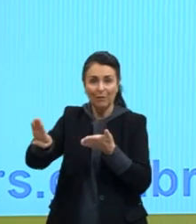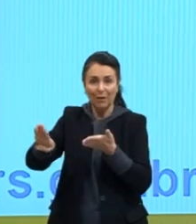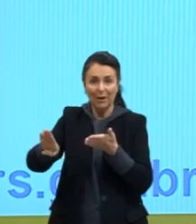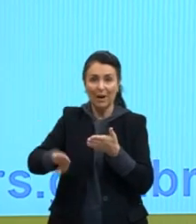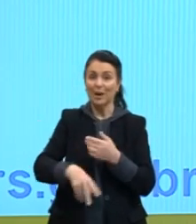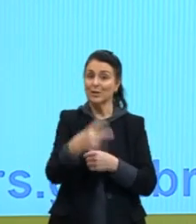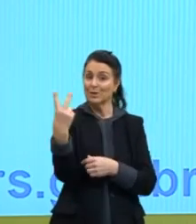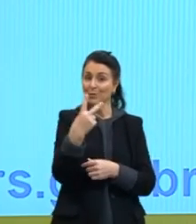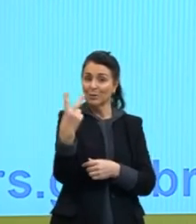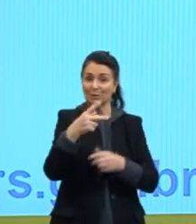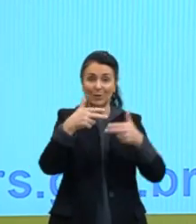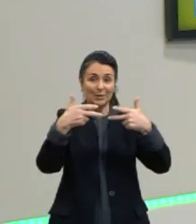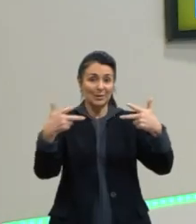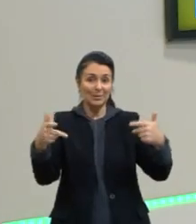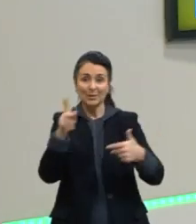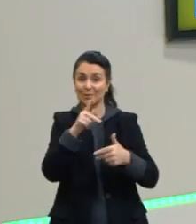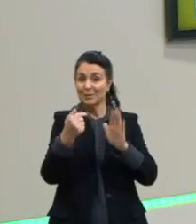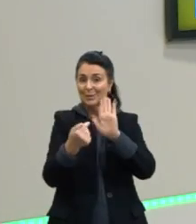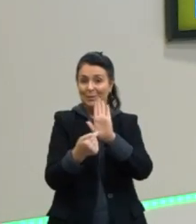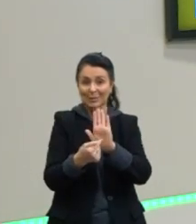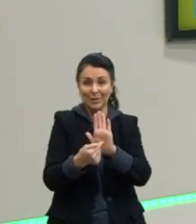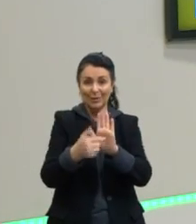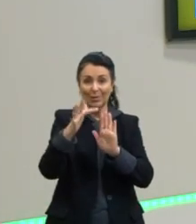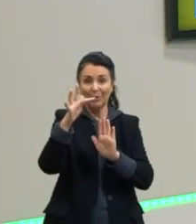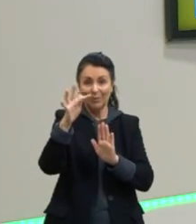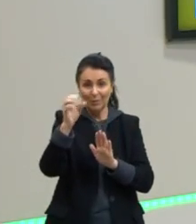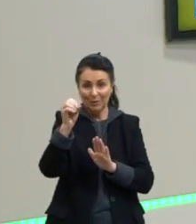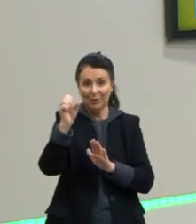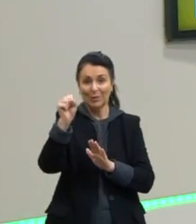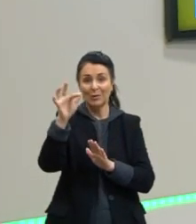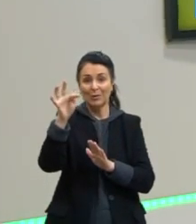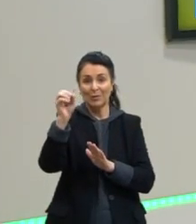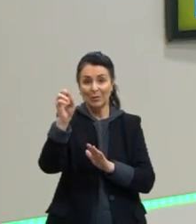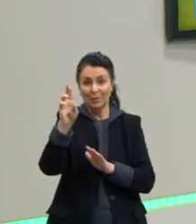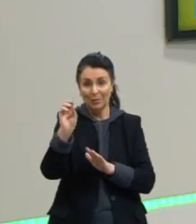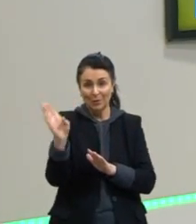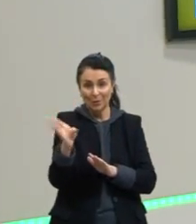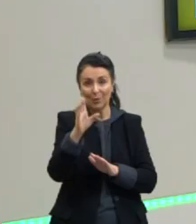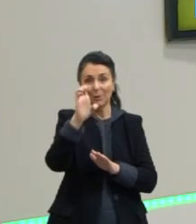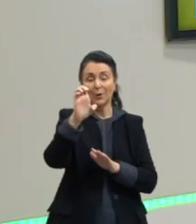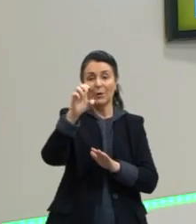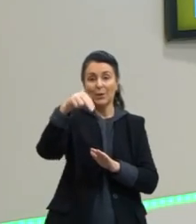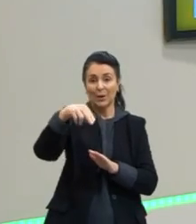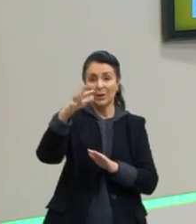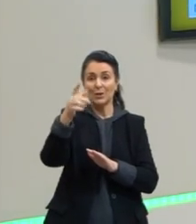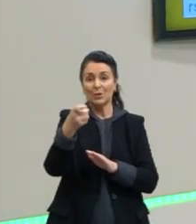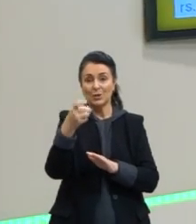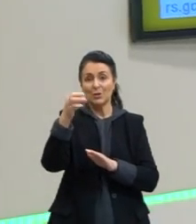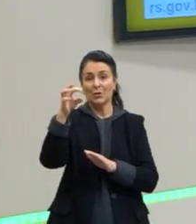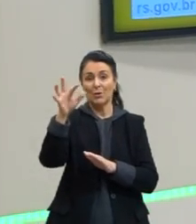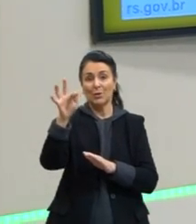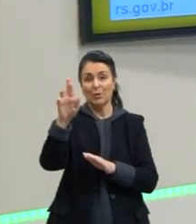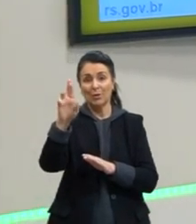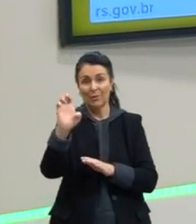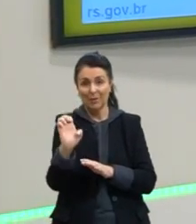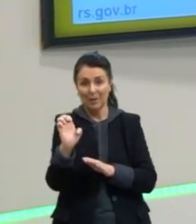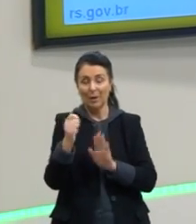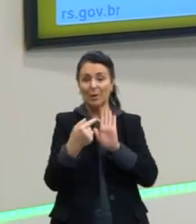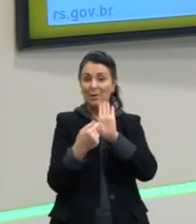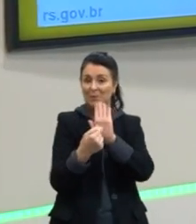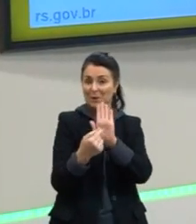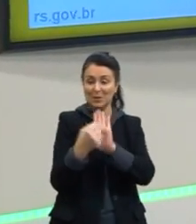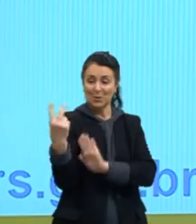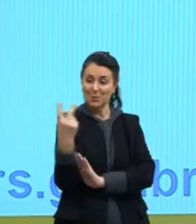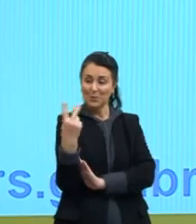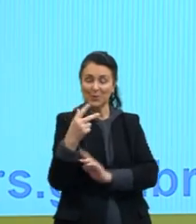Se estivesse aparecendo qualquer um desses dois, as alternativas, a resposta é o que aparece, o fósforo ou